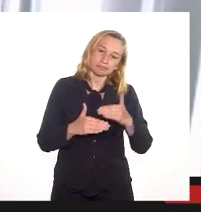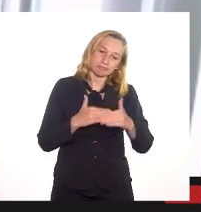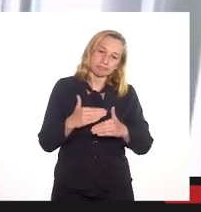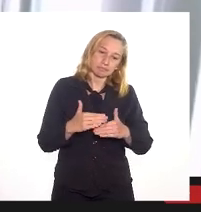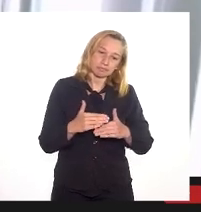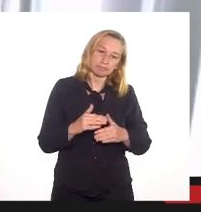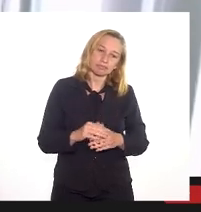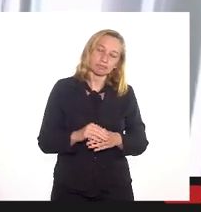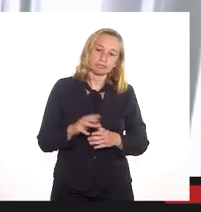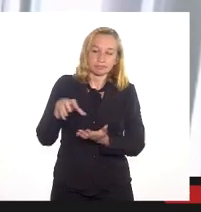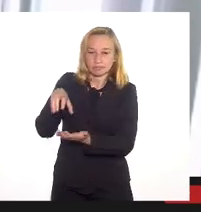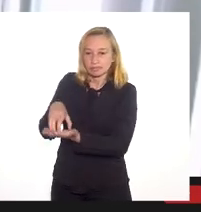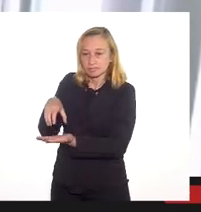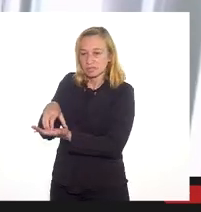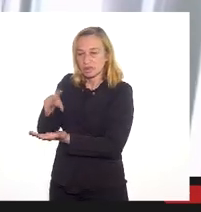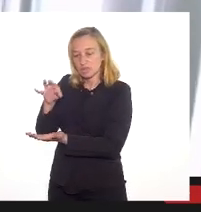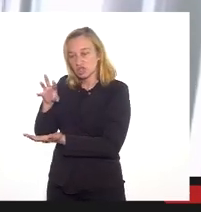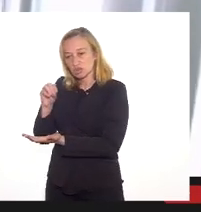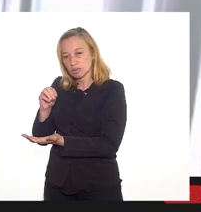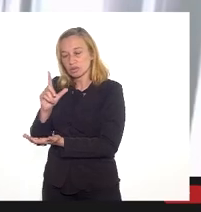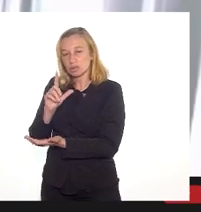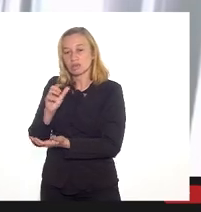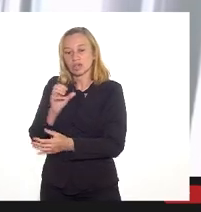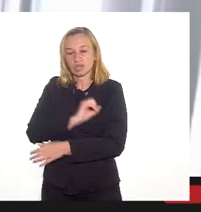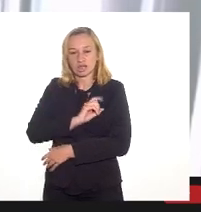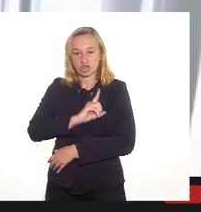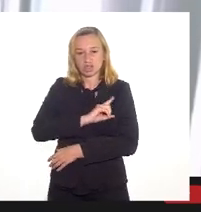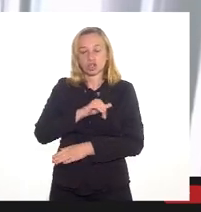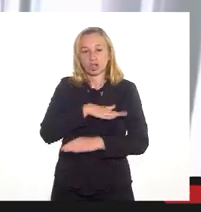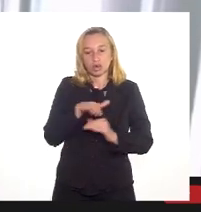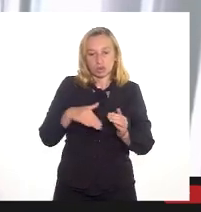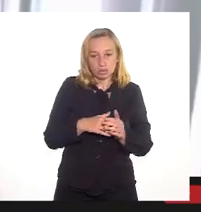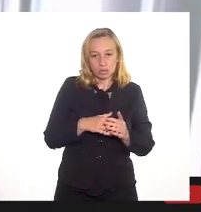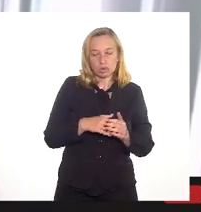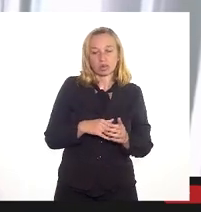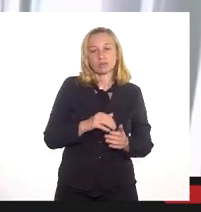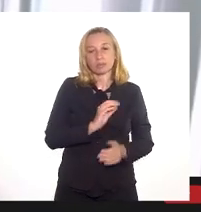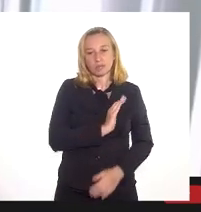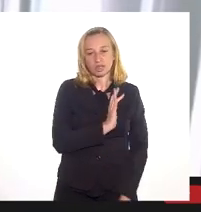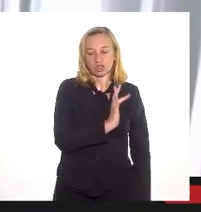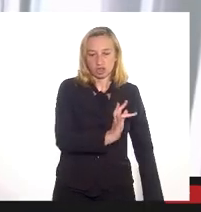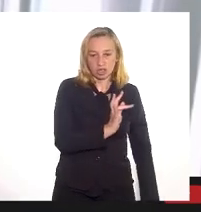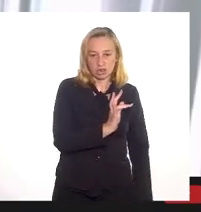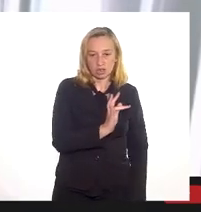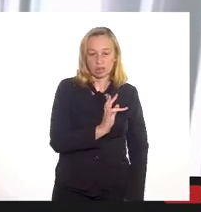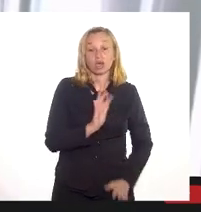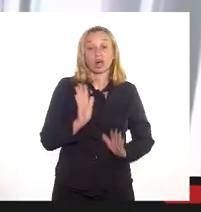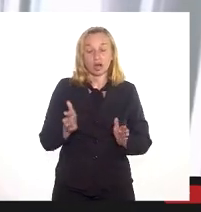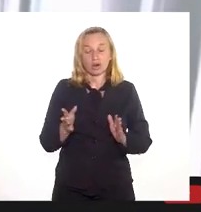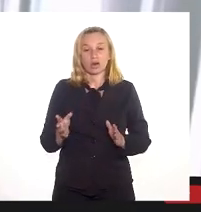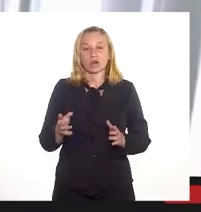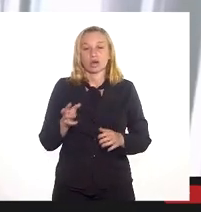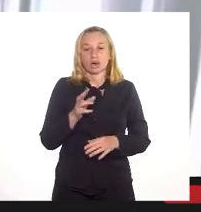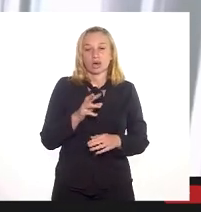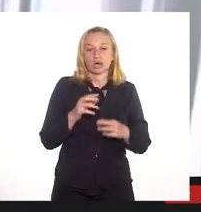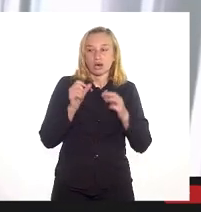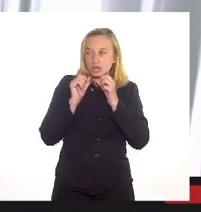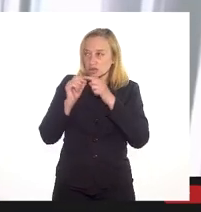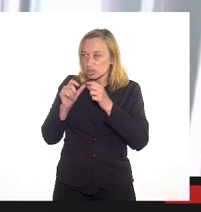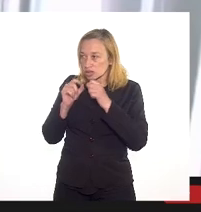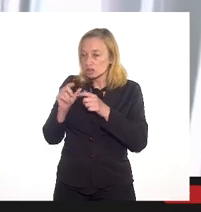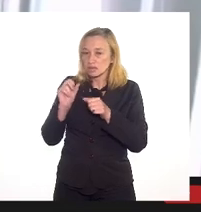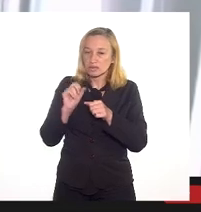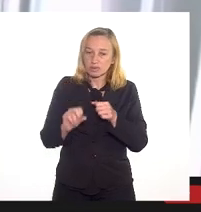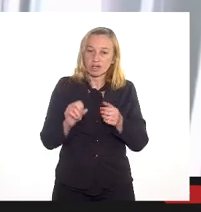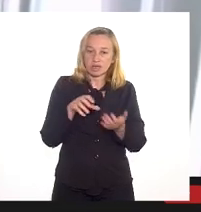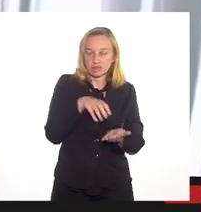central de abastecimento em Caxias, com repercussão sobre toda a Baixada e sobre a região metropolitana. O questionamento que a audiência faz, o centro da